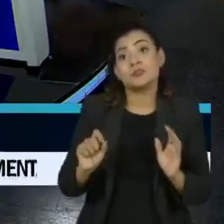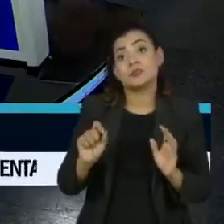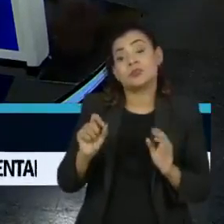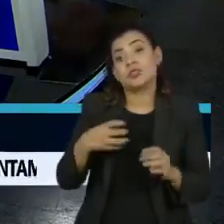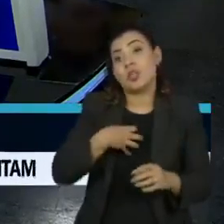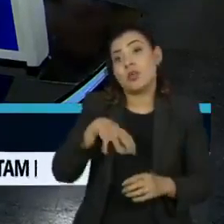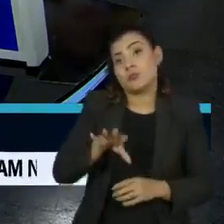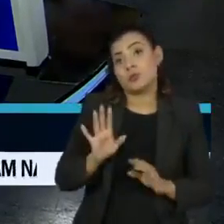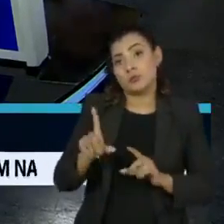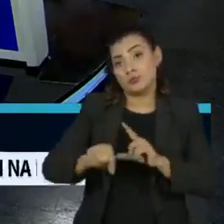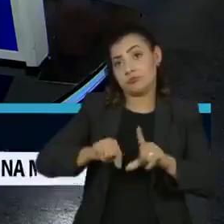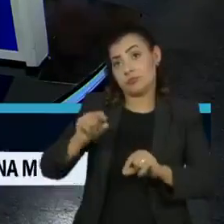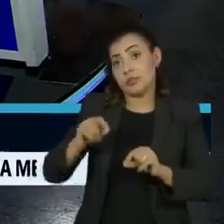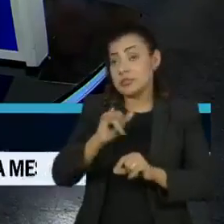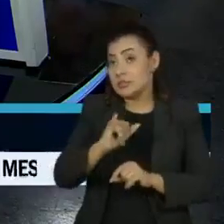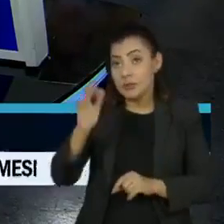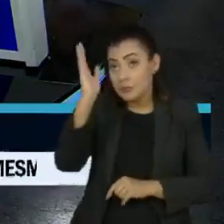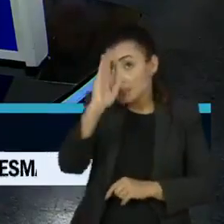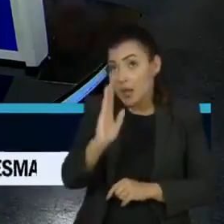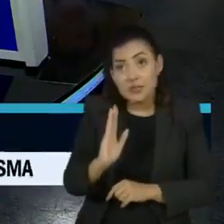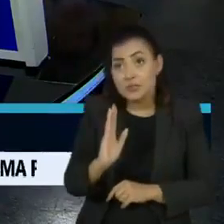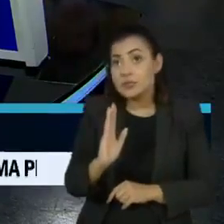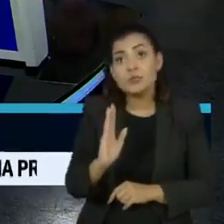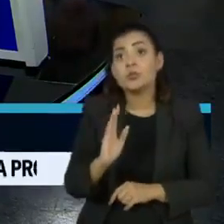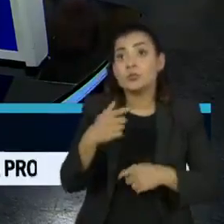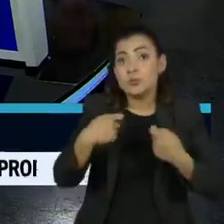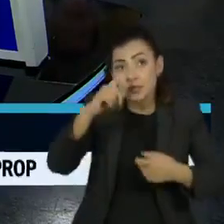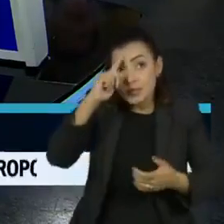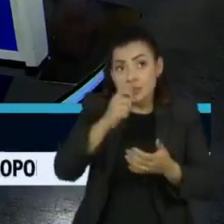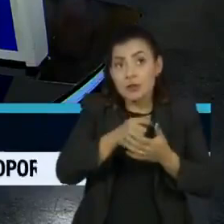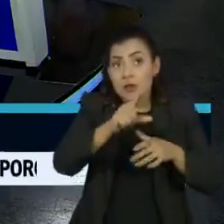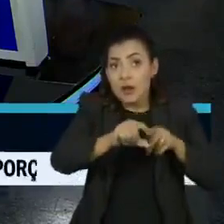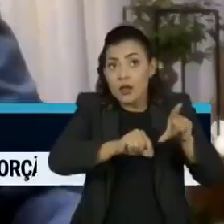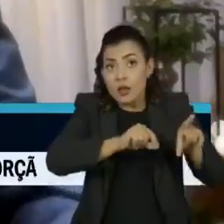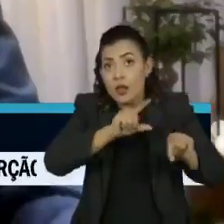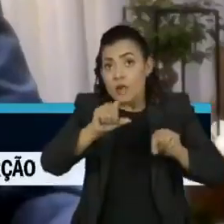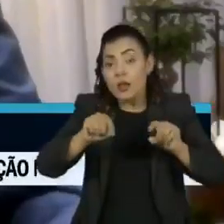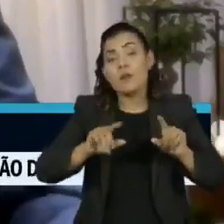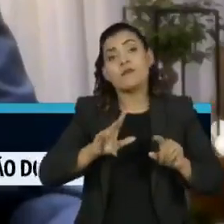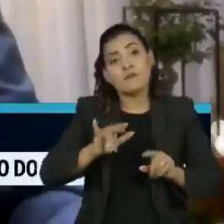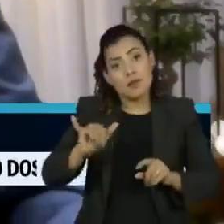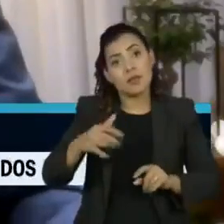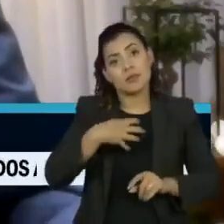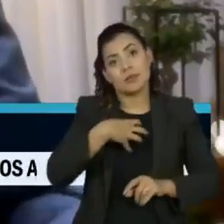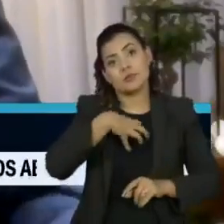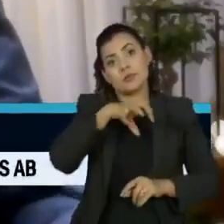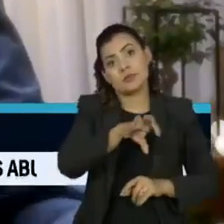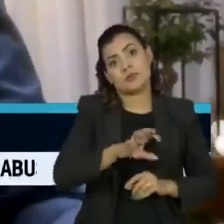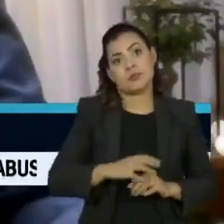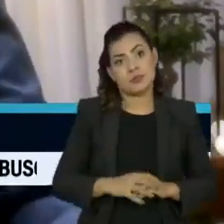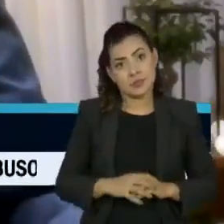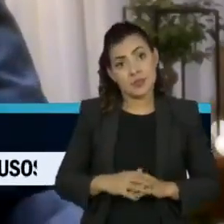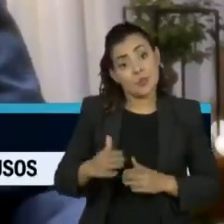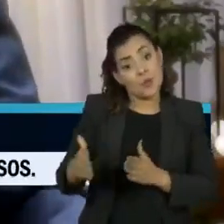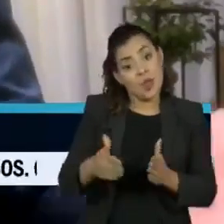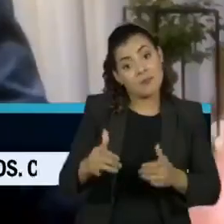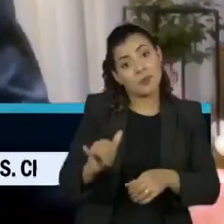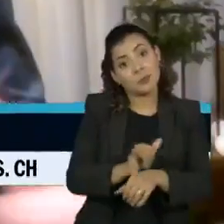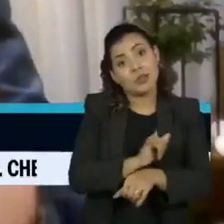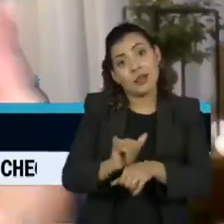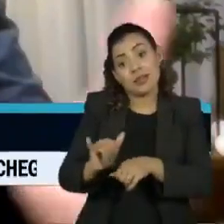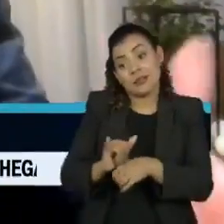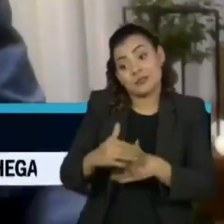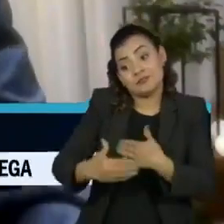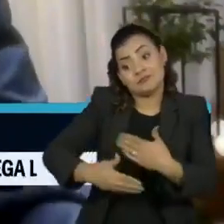tudo. Como no Brasil não haverá essa universalização, pelo menos agora, vai ter que se chegar em um caminho que dê